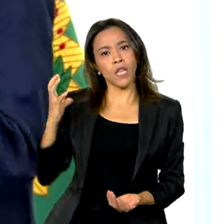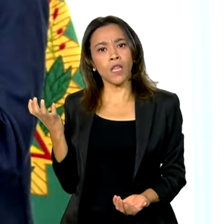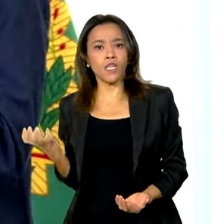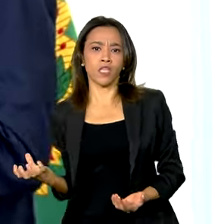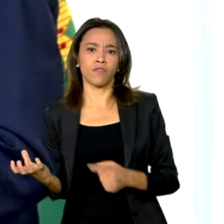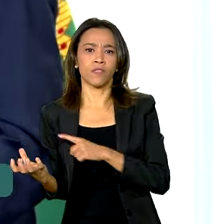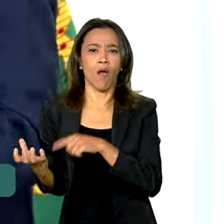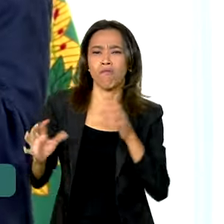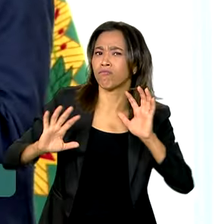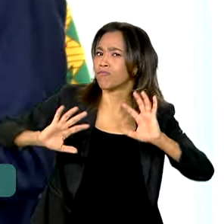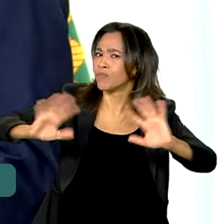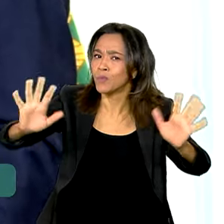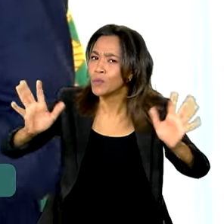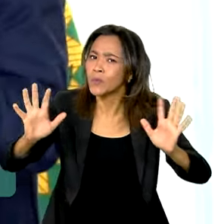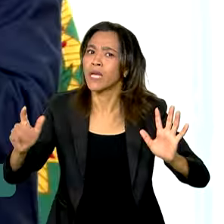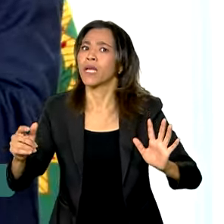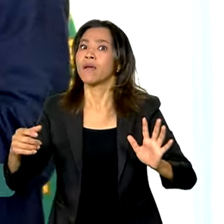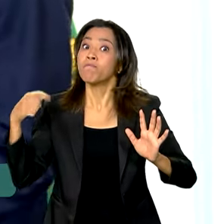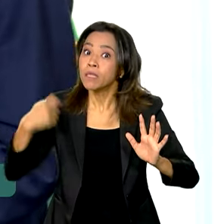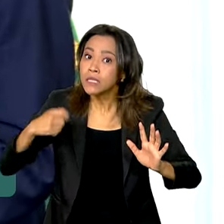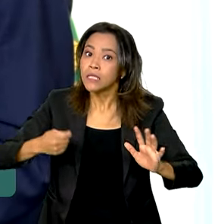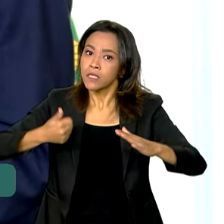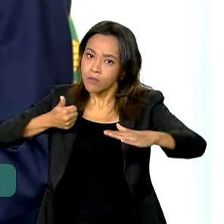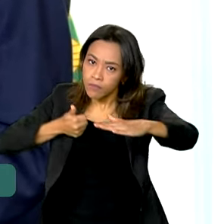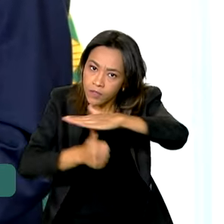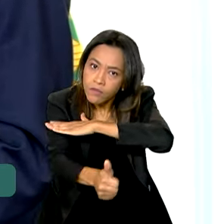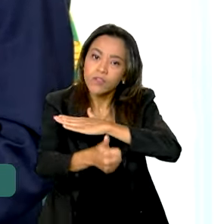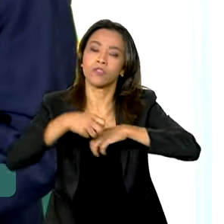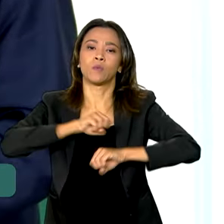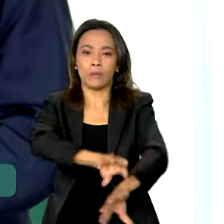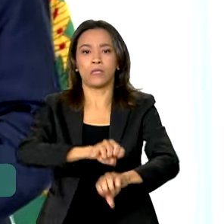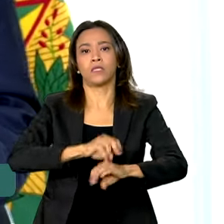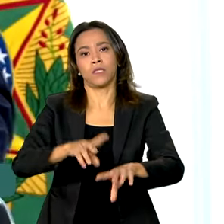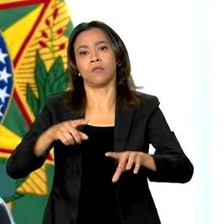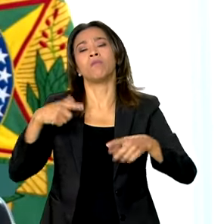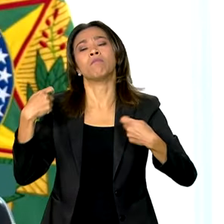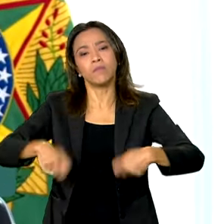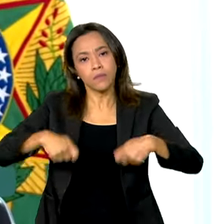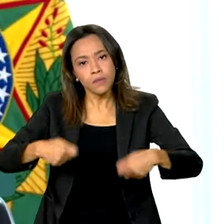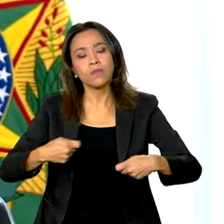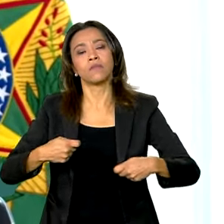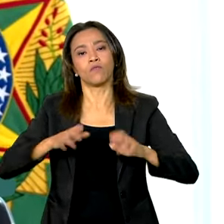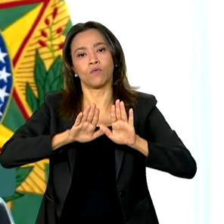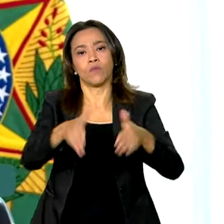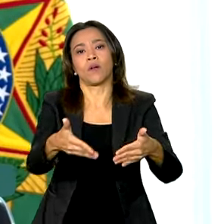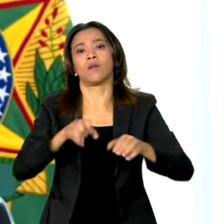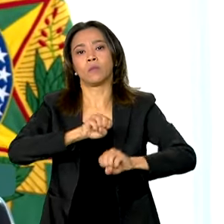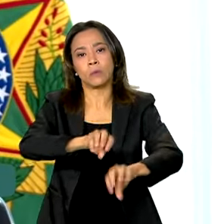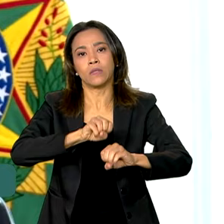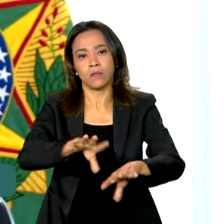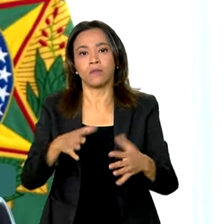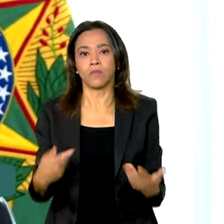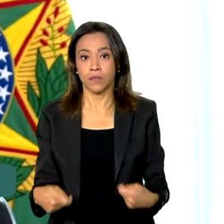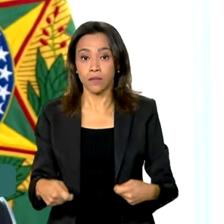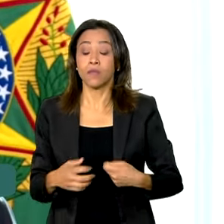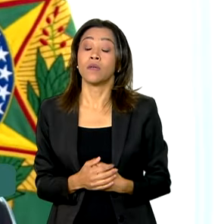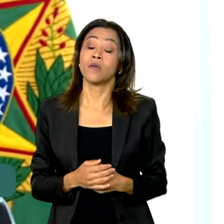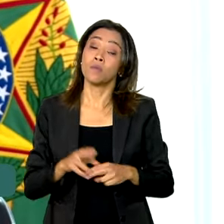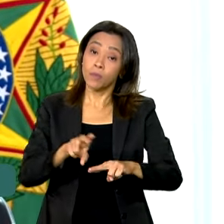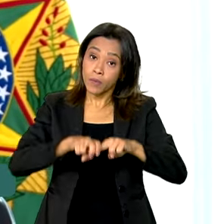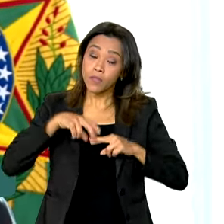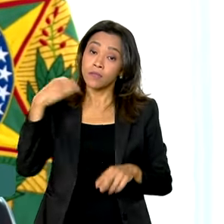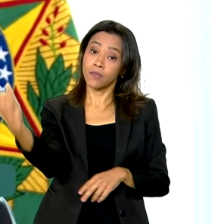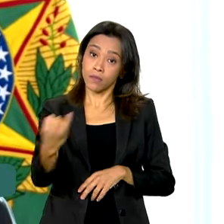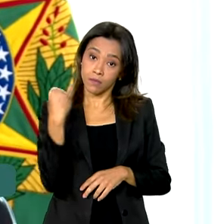espaço para quem não investir na educação. Não há espaço. Por isso é importante a gente